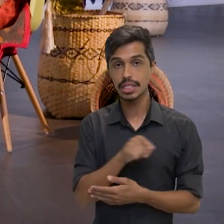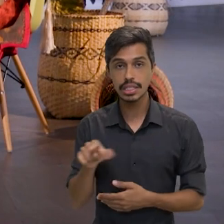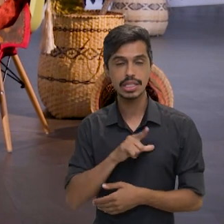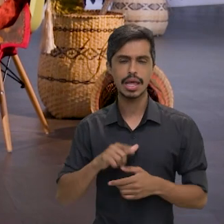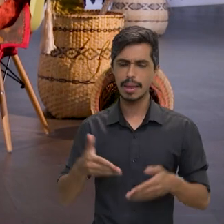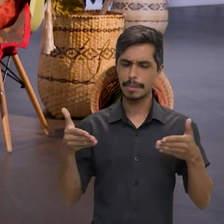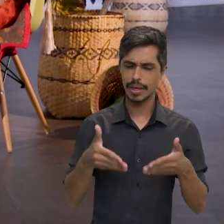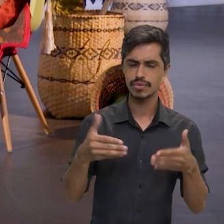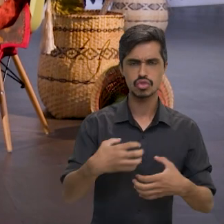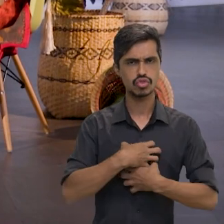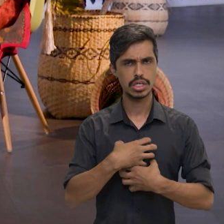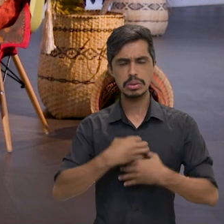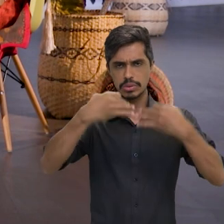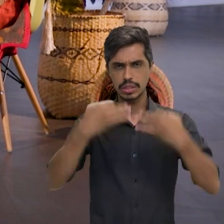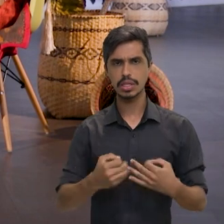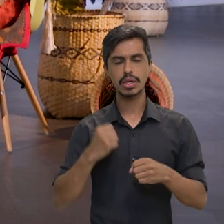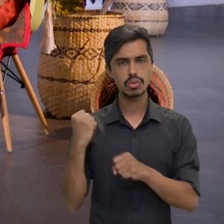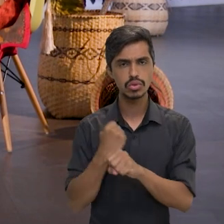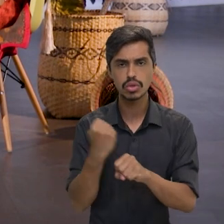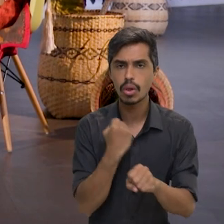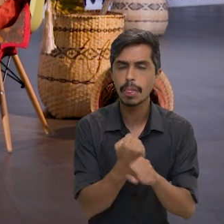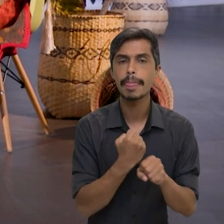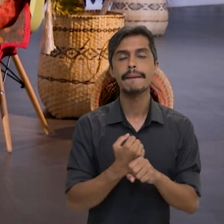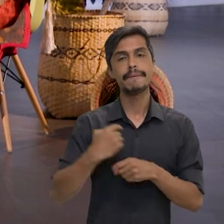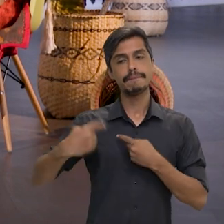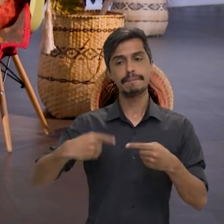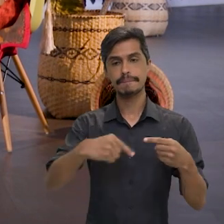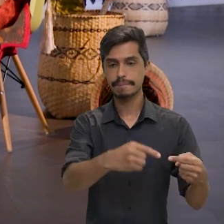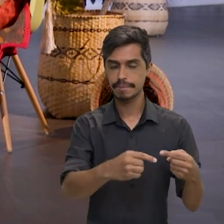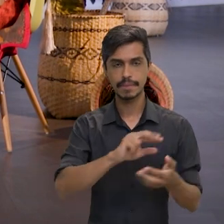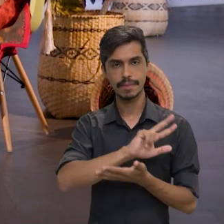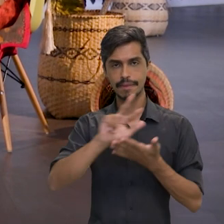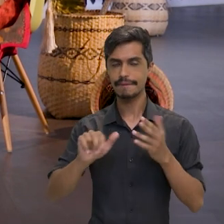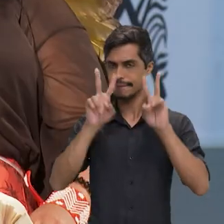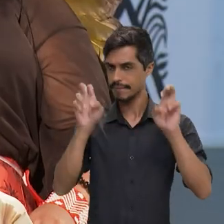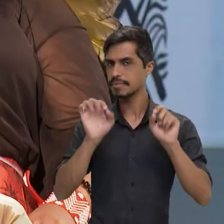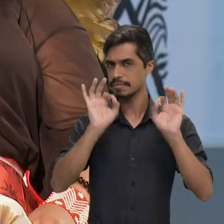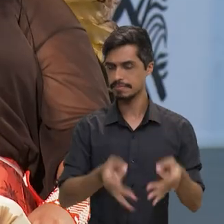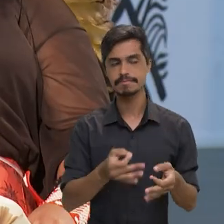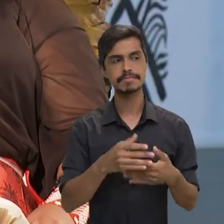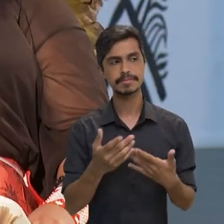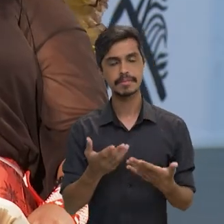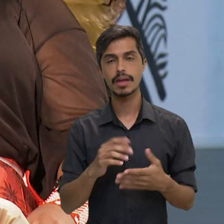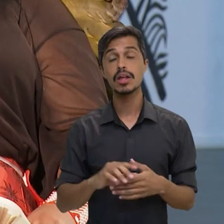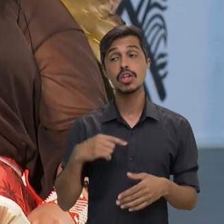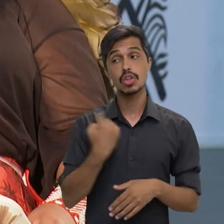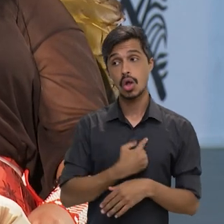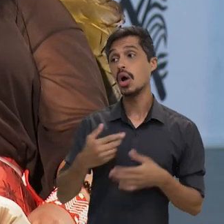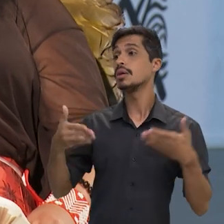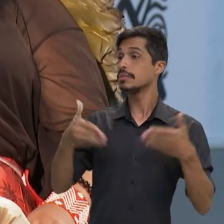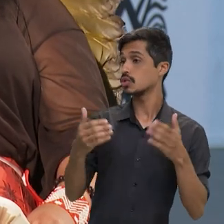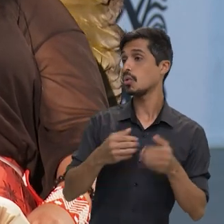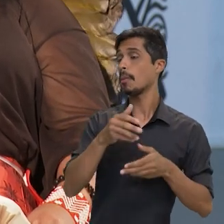participado ativamente da construção das políticas e dos temas todos. Nós estamos numa parceria muito